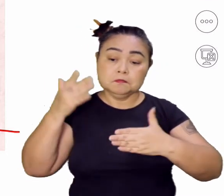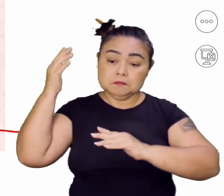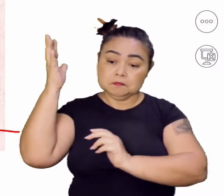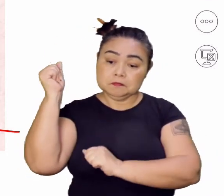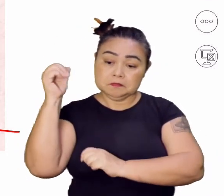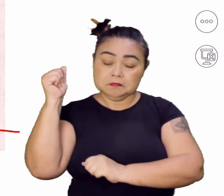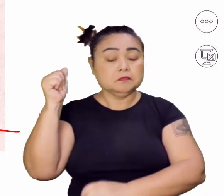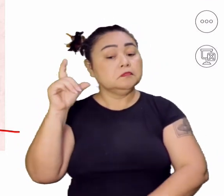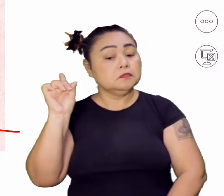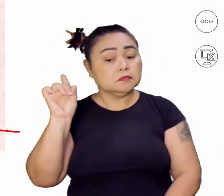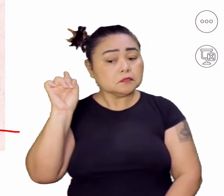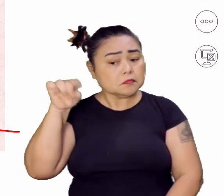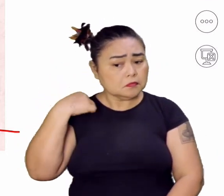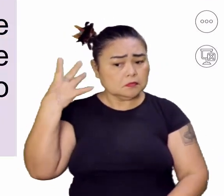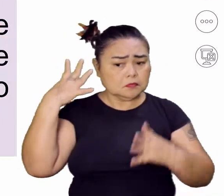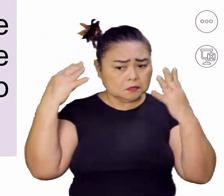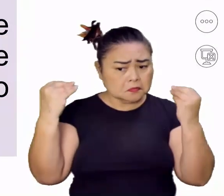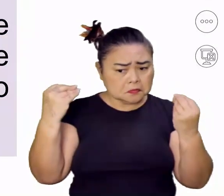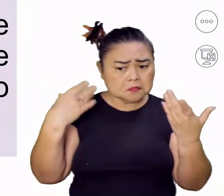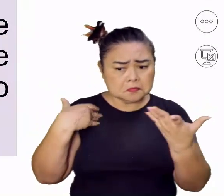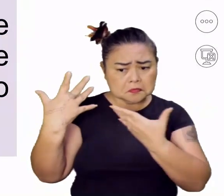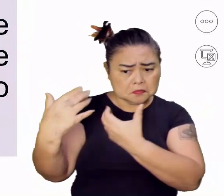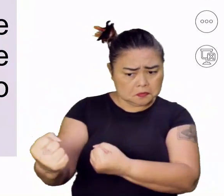os holandeses aceitaram esse embargo?